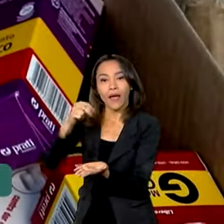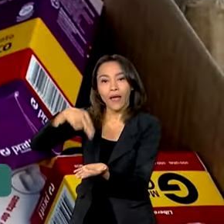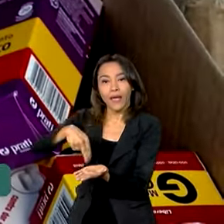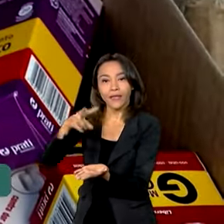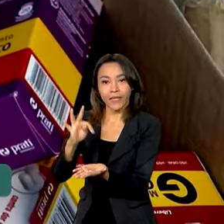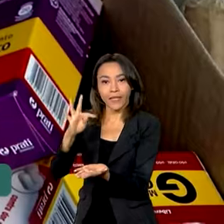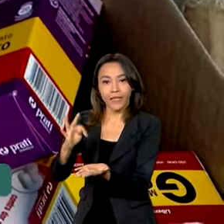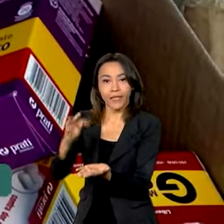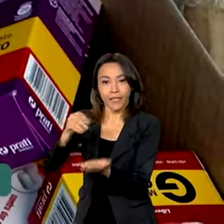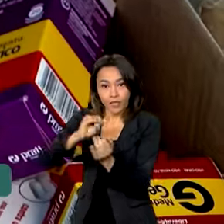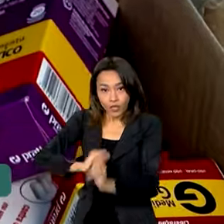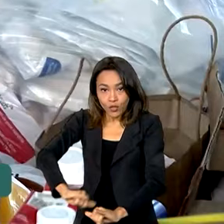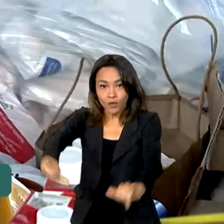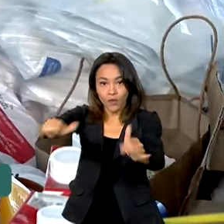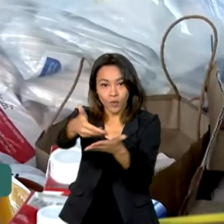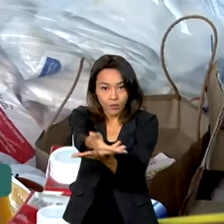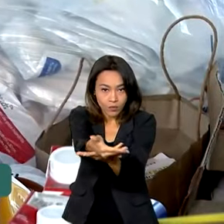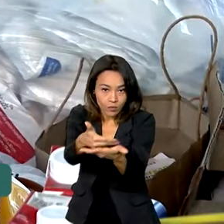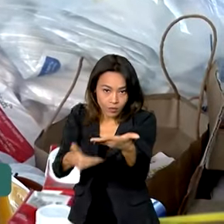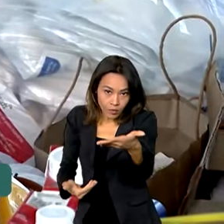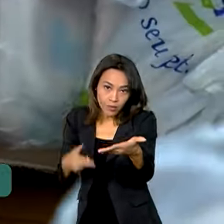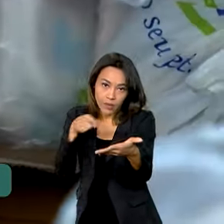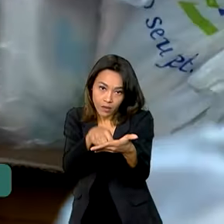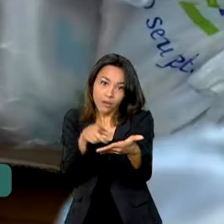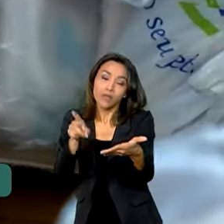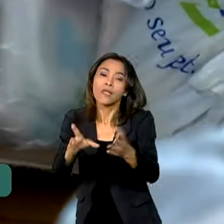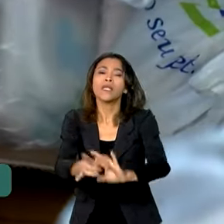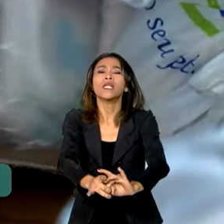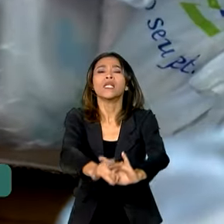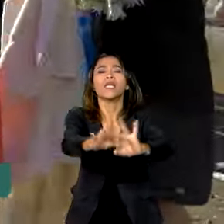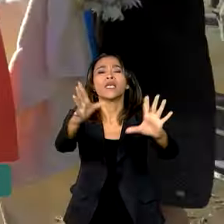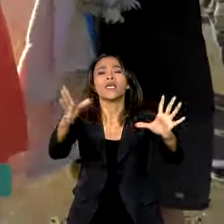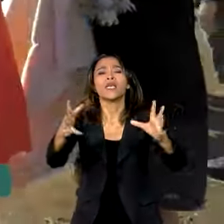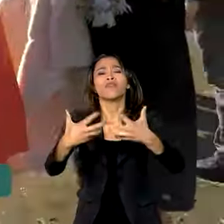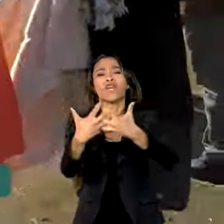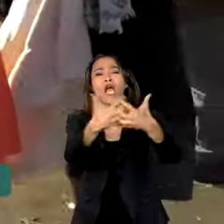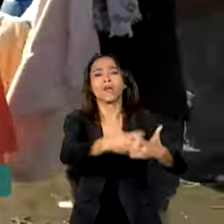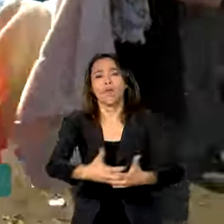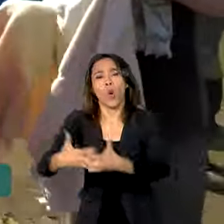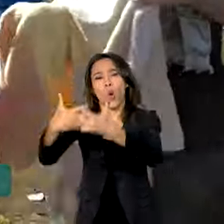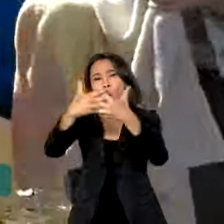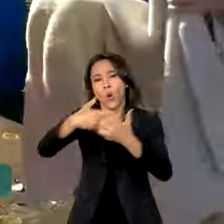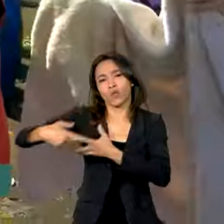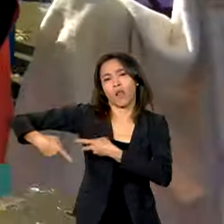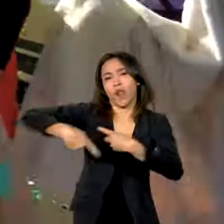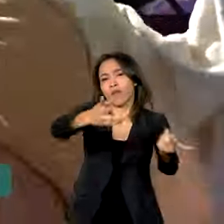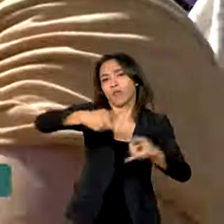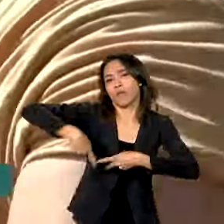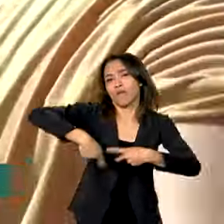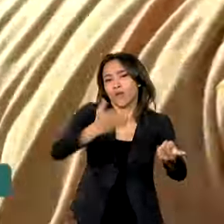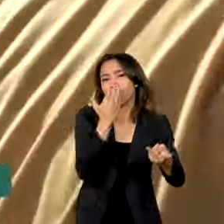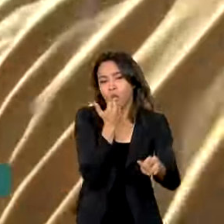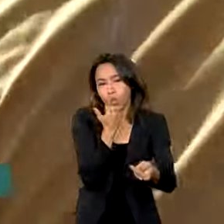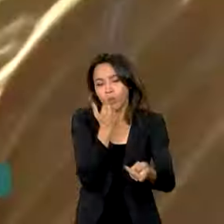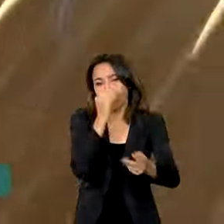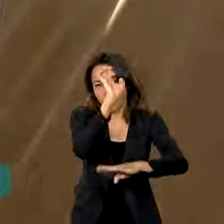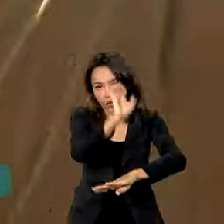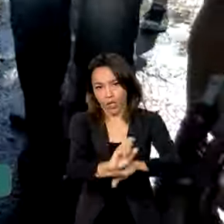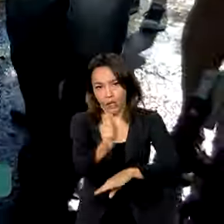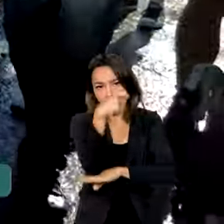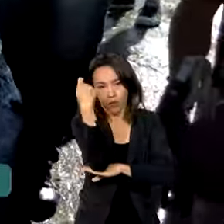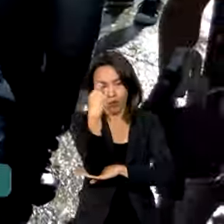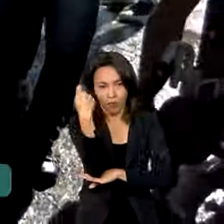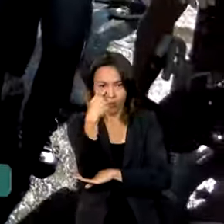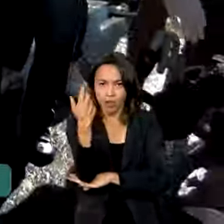divulgou nota esclarecendo que está garantida a passagem livre de caminhões com donativos para o Rio Grande do Sul. E que não há